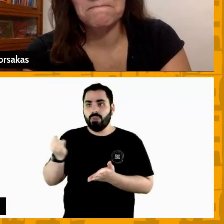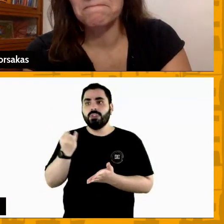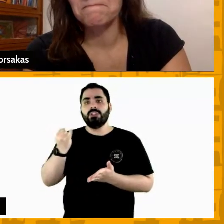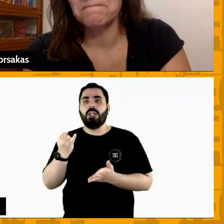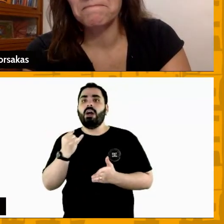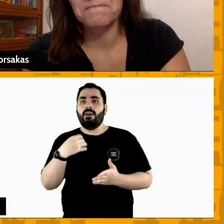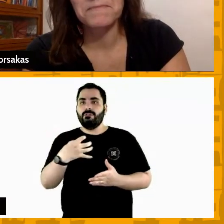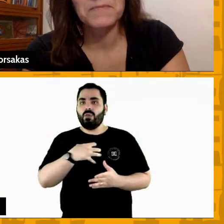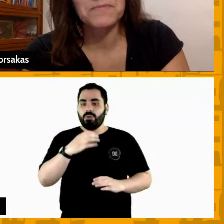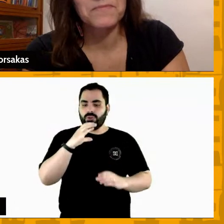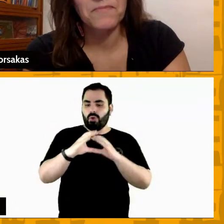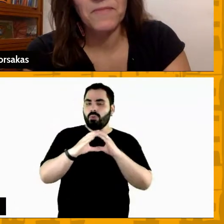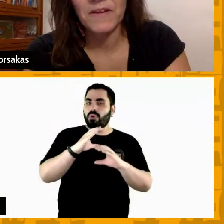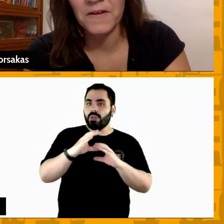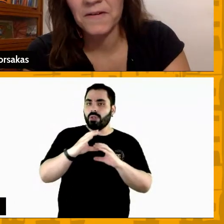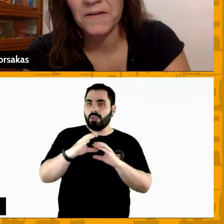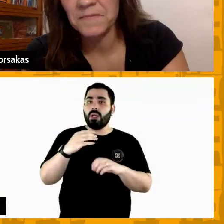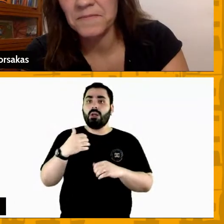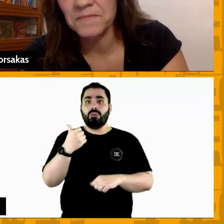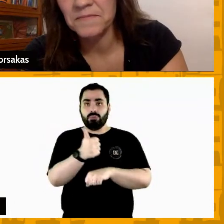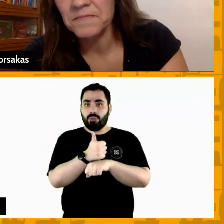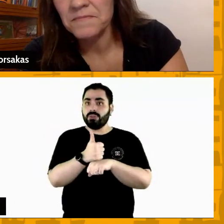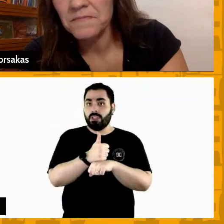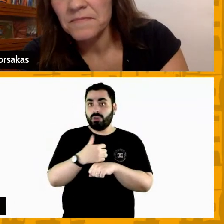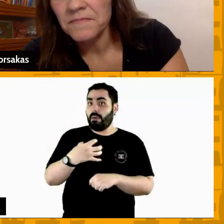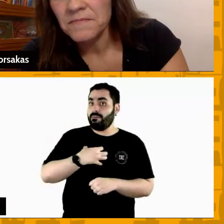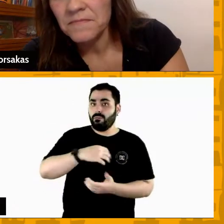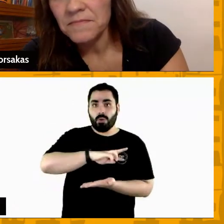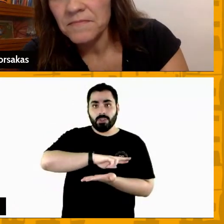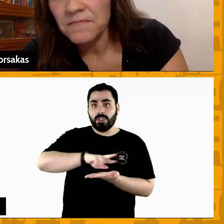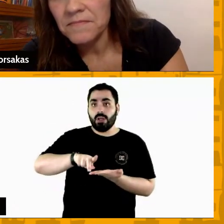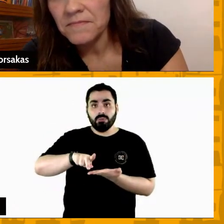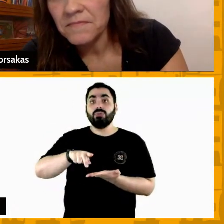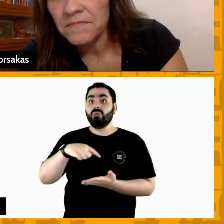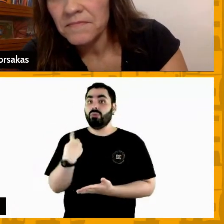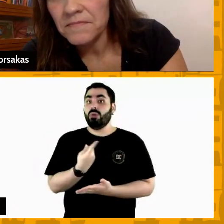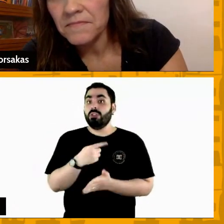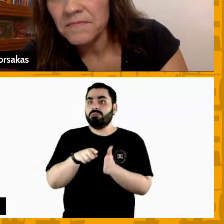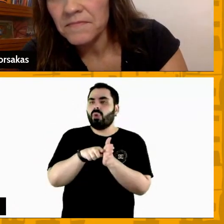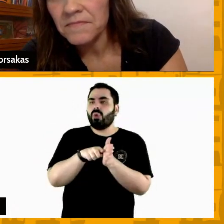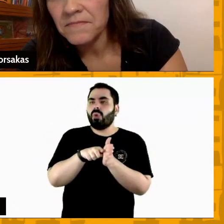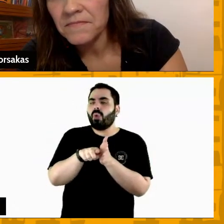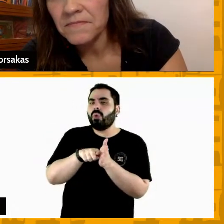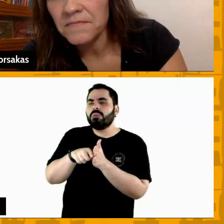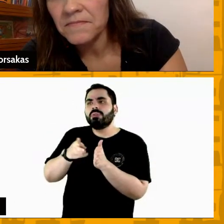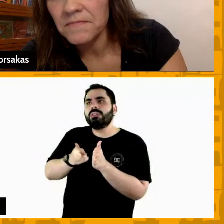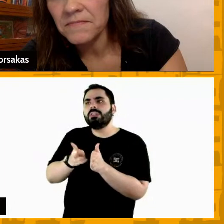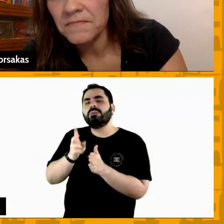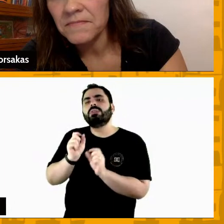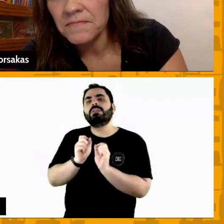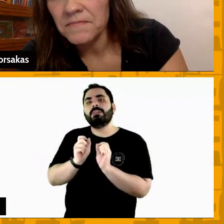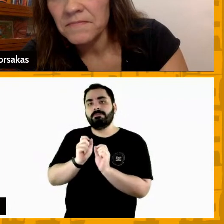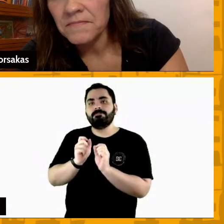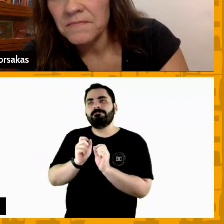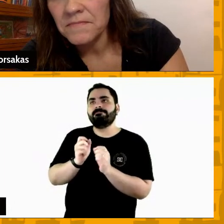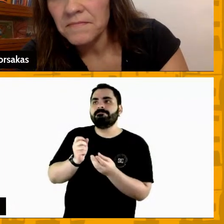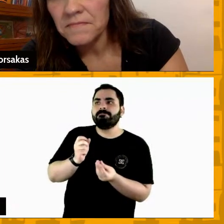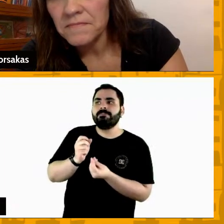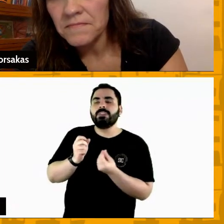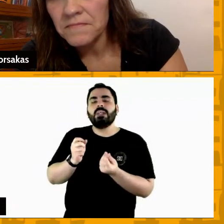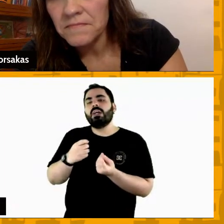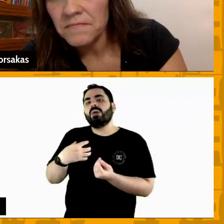e de um modo geral a gente procura também nos prepararmos para como fazer esses